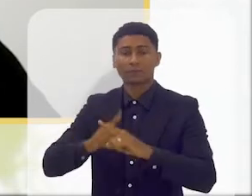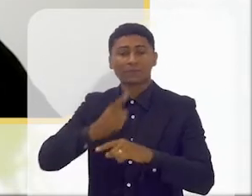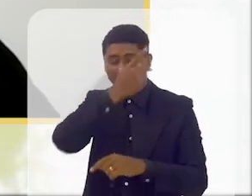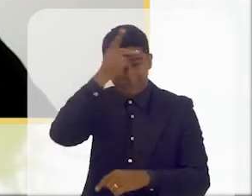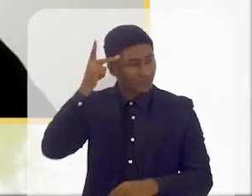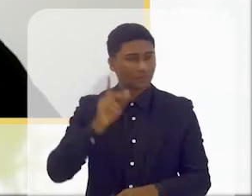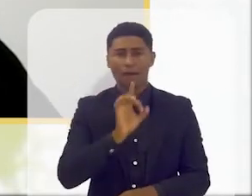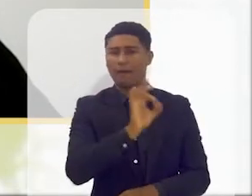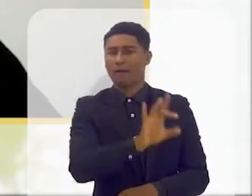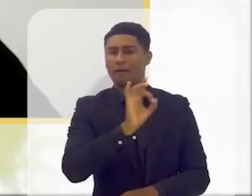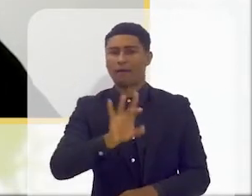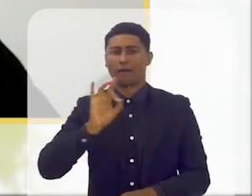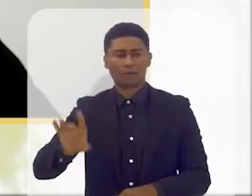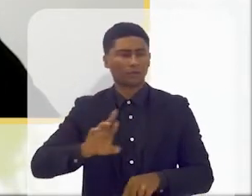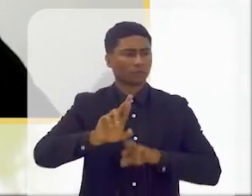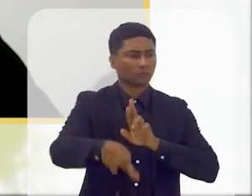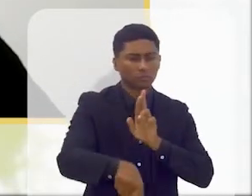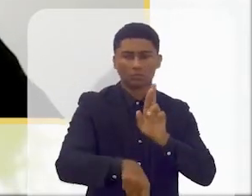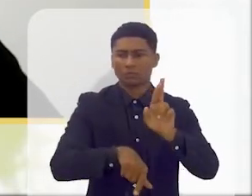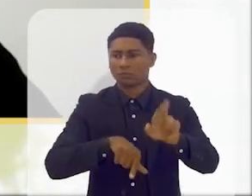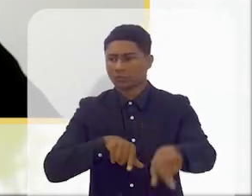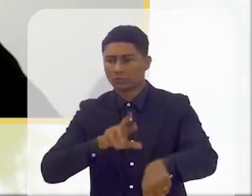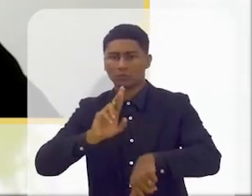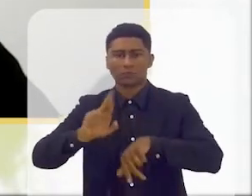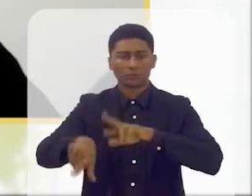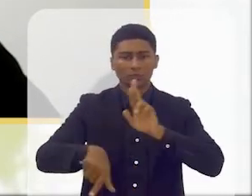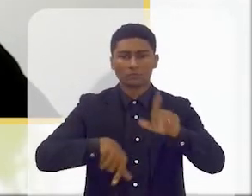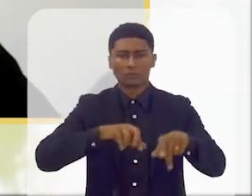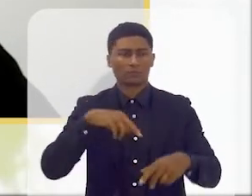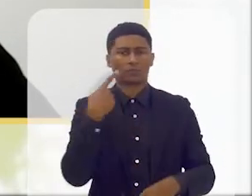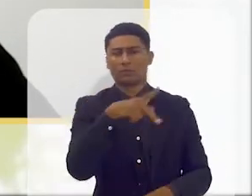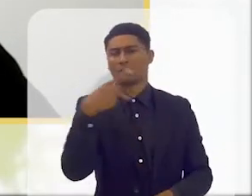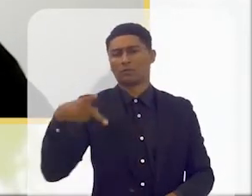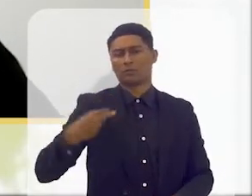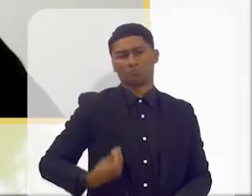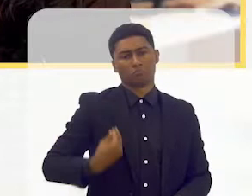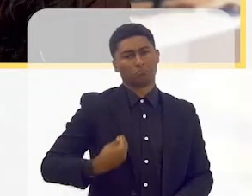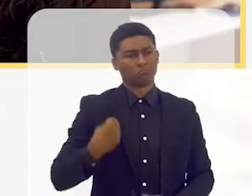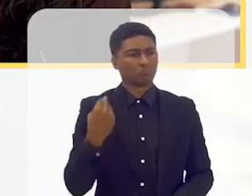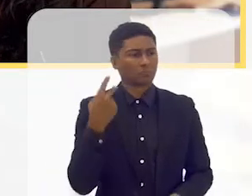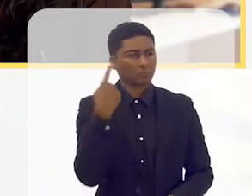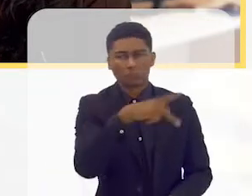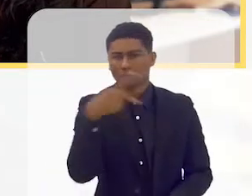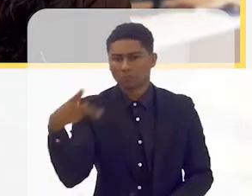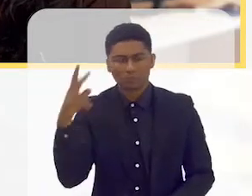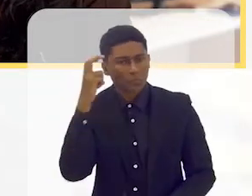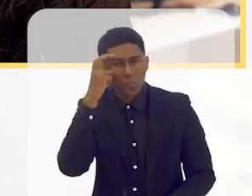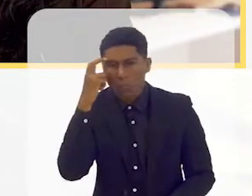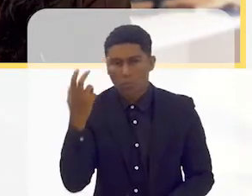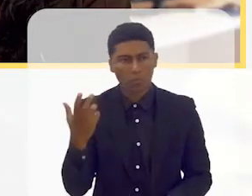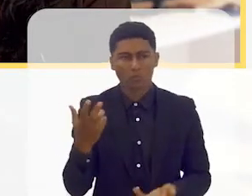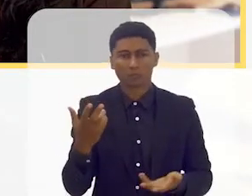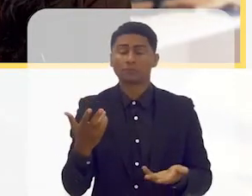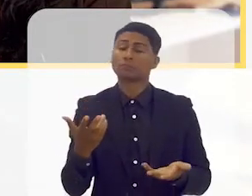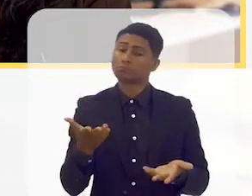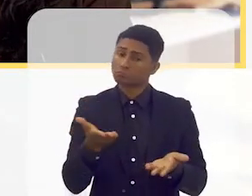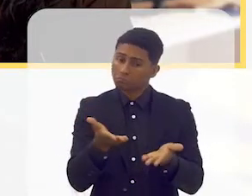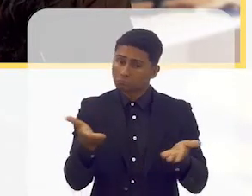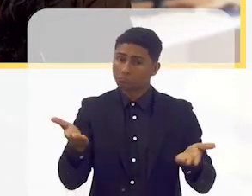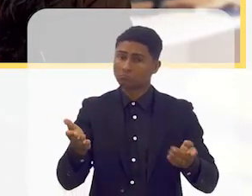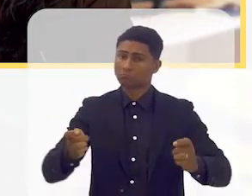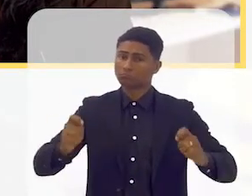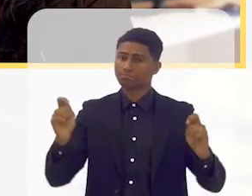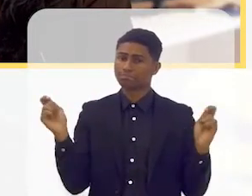cada pessoa, sendo ela diferente, na sua essência, na sua vida, na sua cultura, ela consegue,